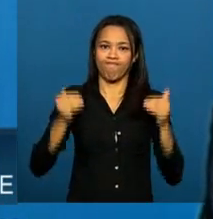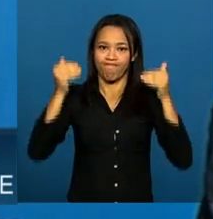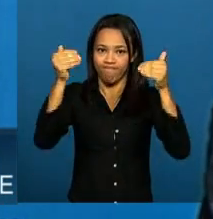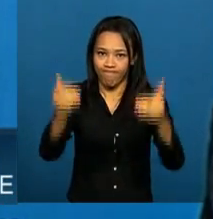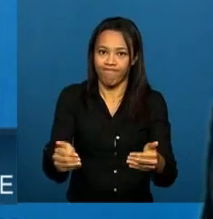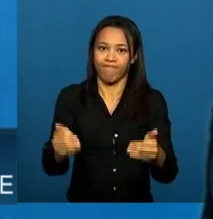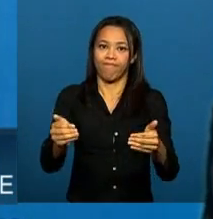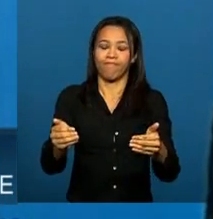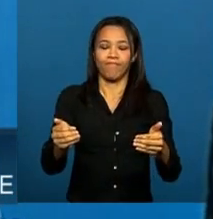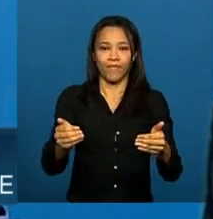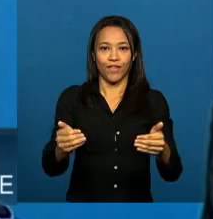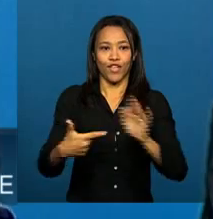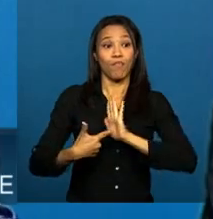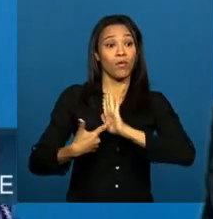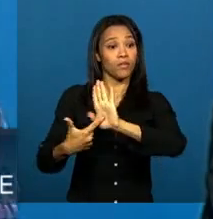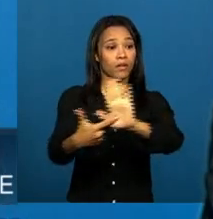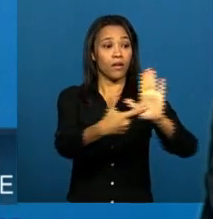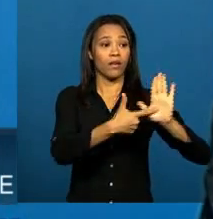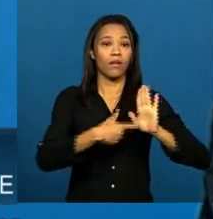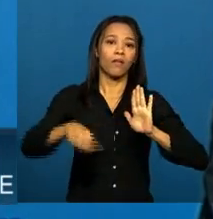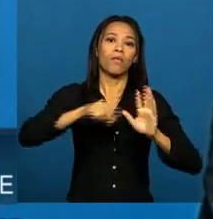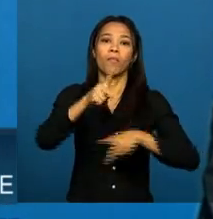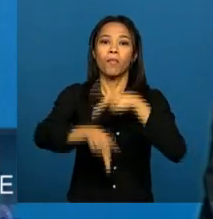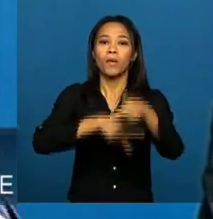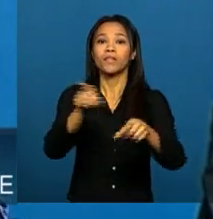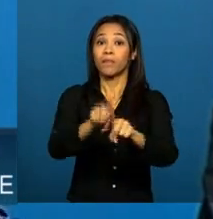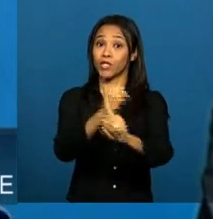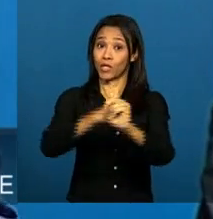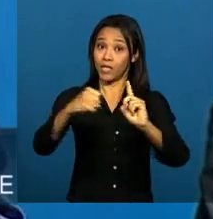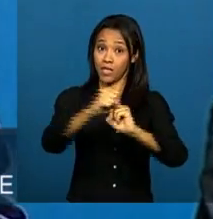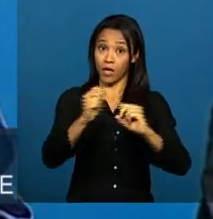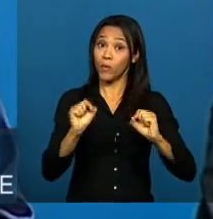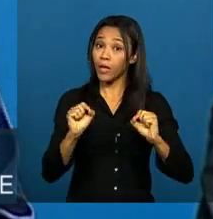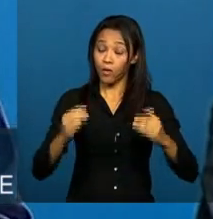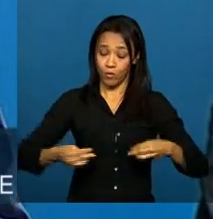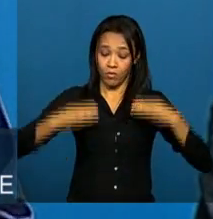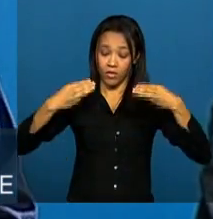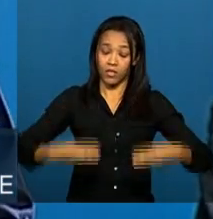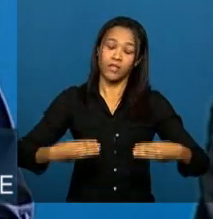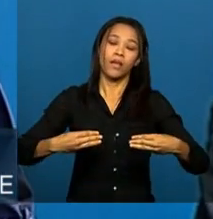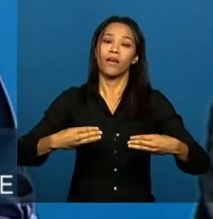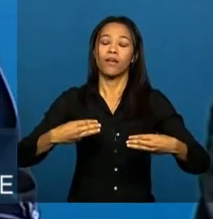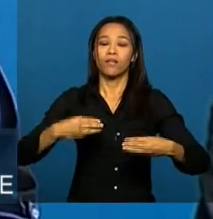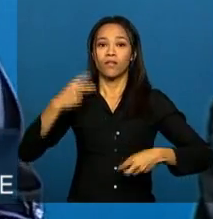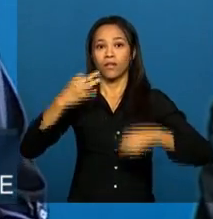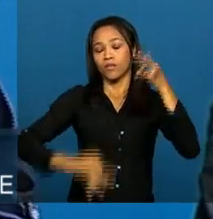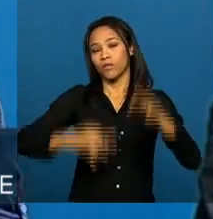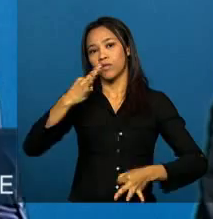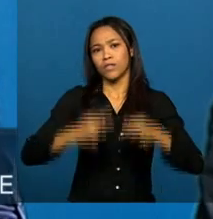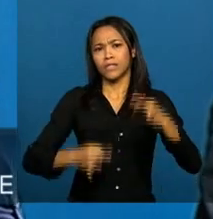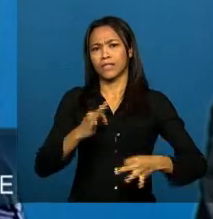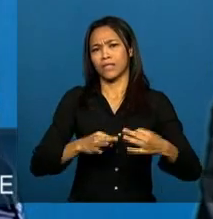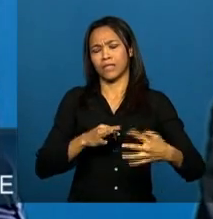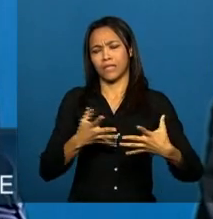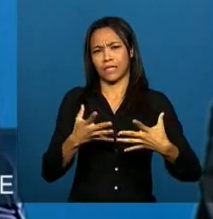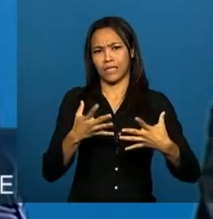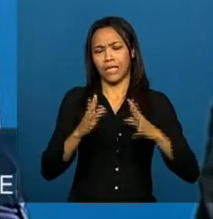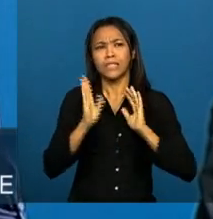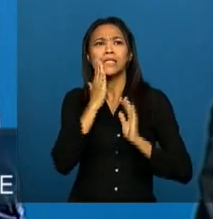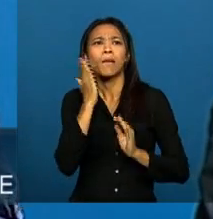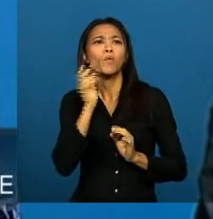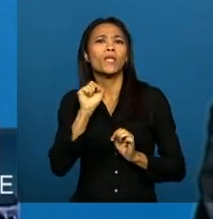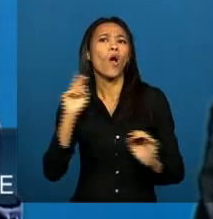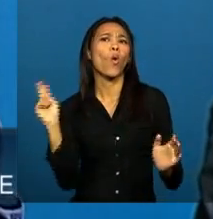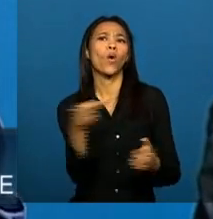mostramos à população e à sociedade que o Ministério da Justiça está bastante alinhado com tudo aquilo que há de mais moderno na